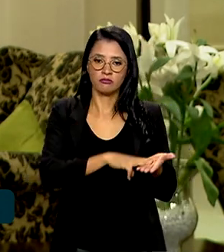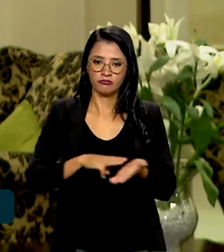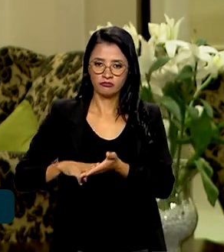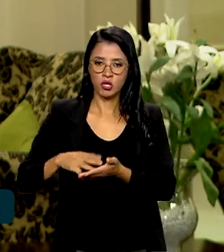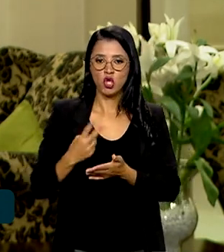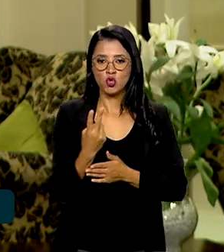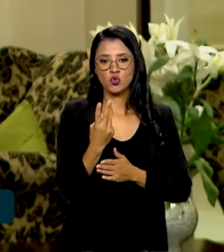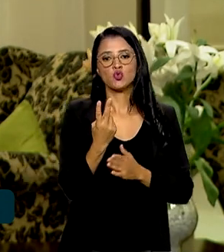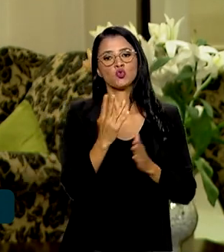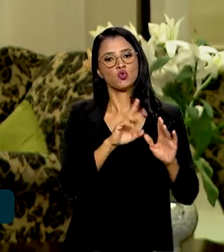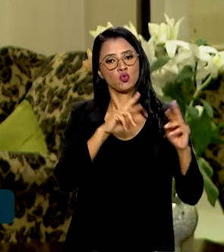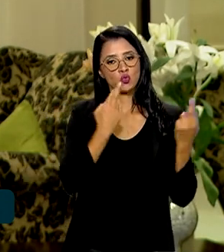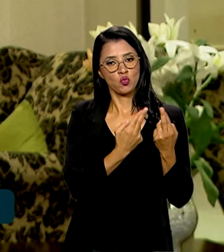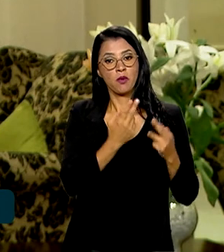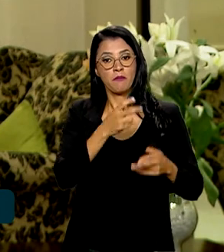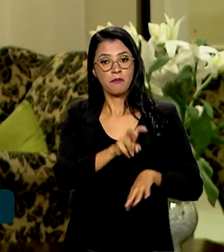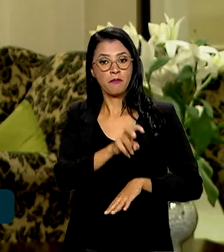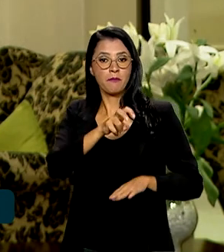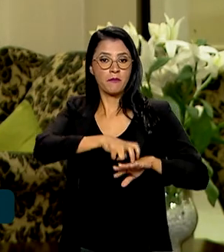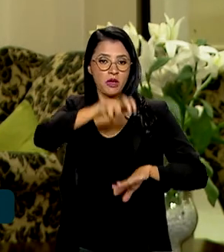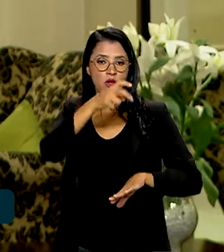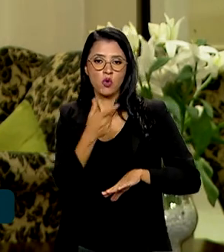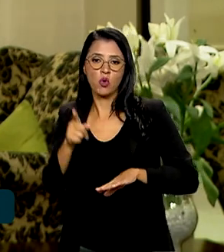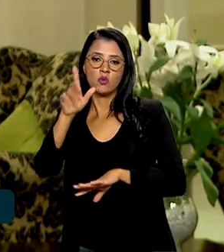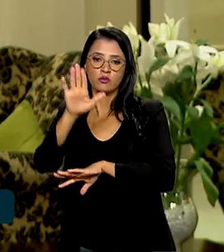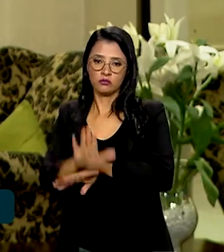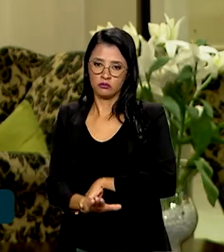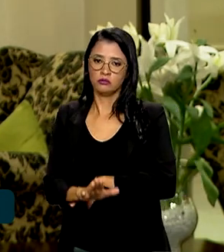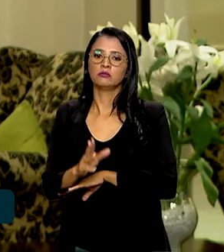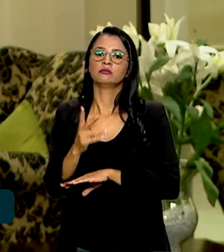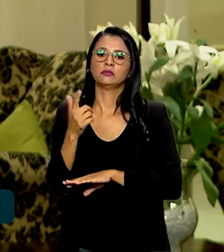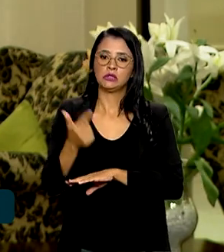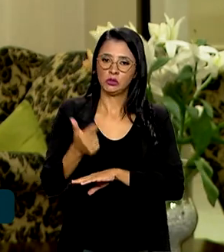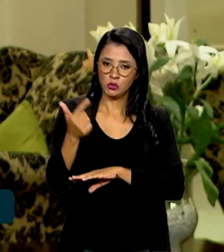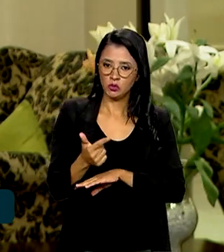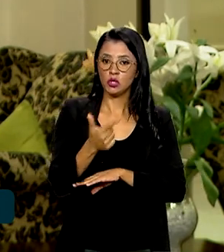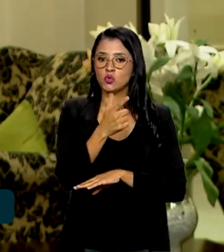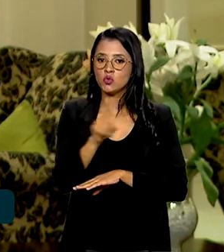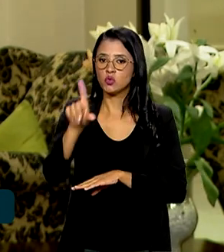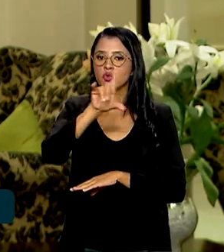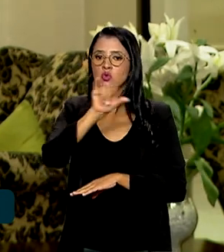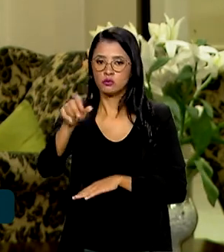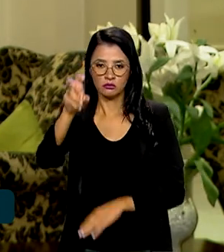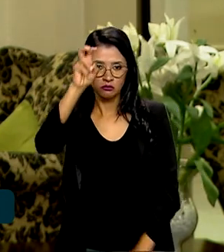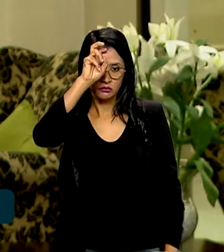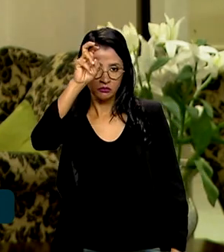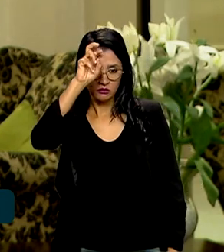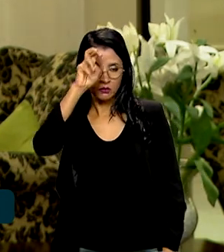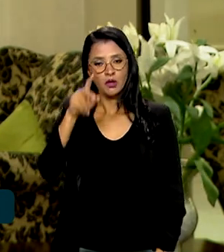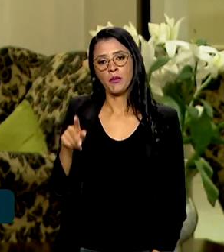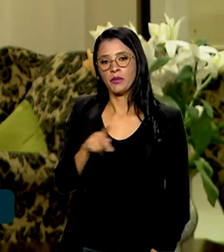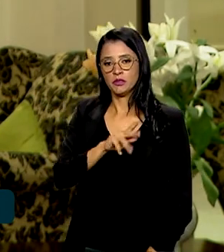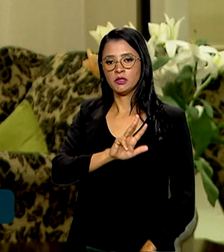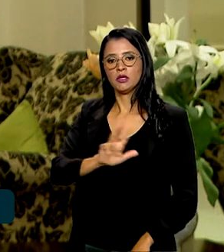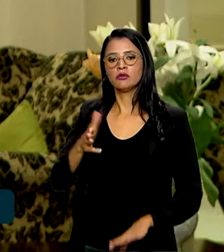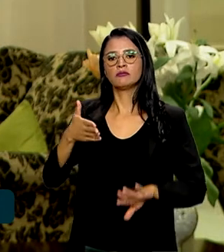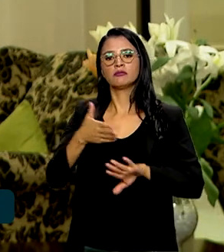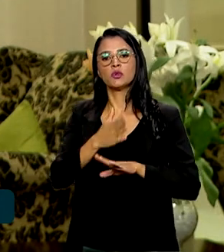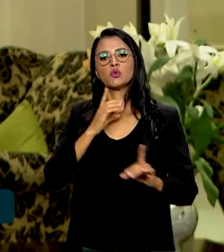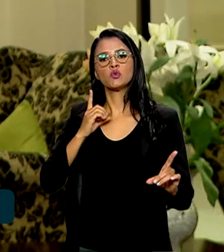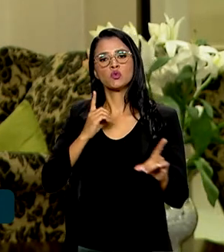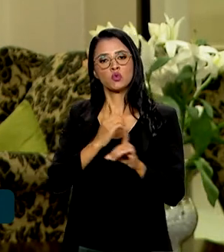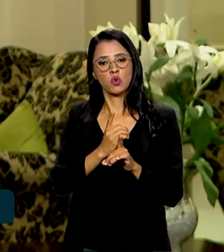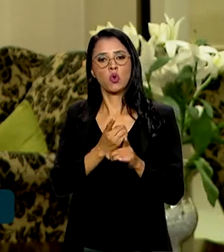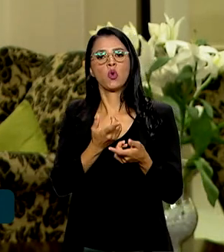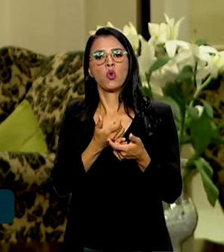sessões, uma pela manhã e outra à tarde. No último dia, quinta-feira, o presidente participa do encontro